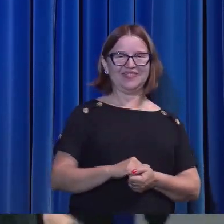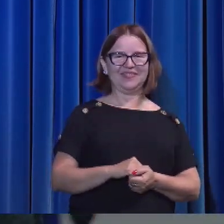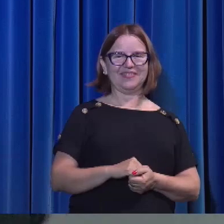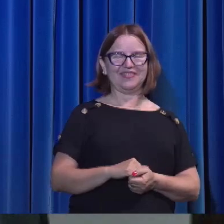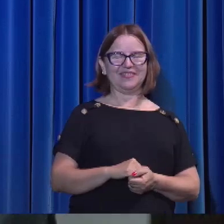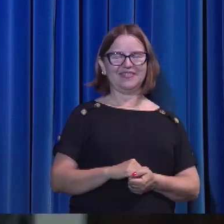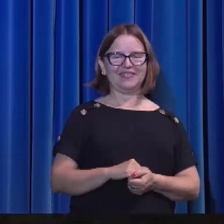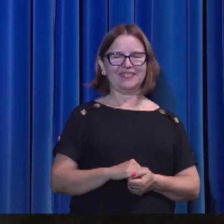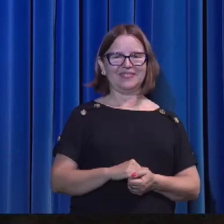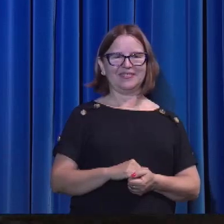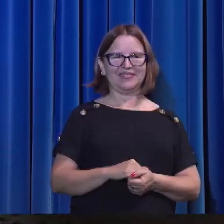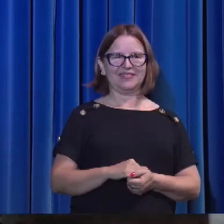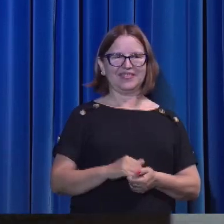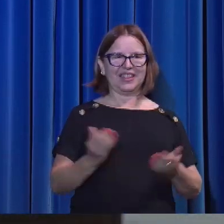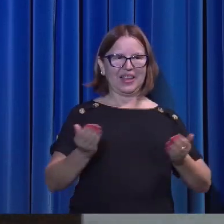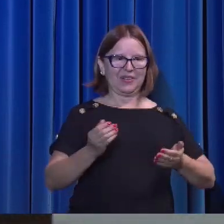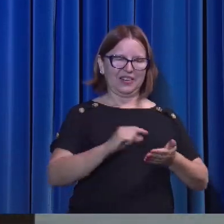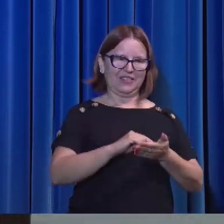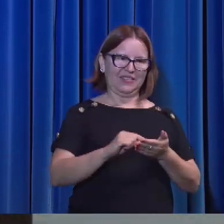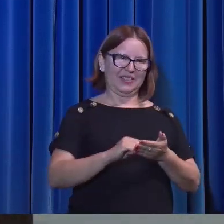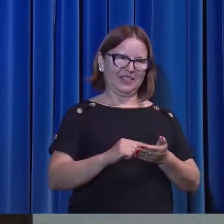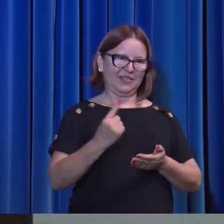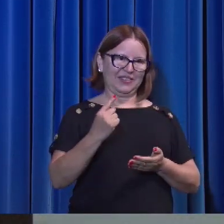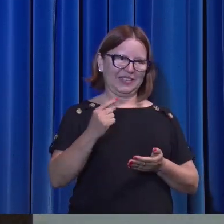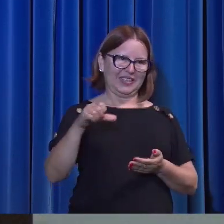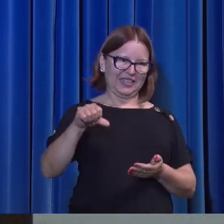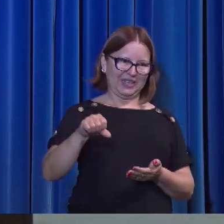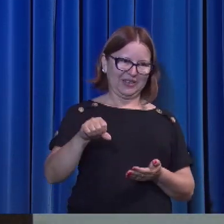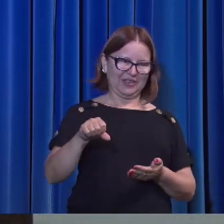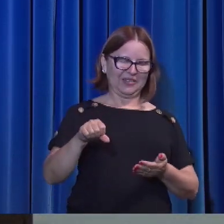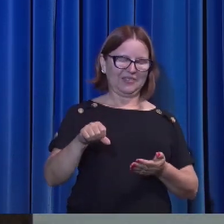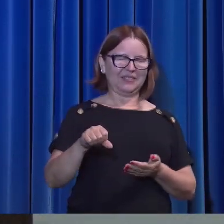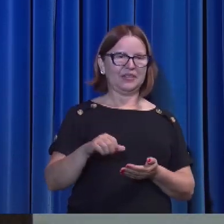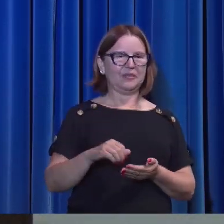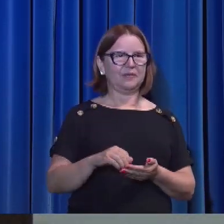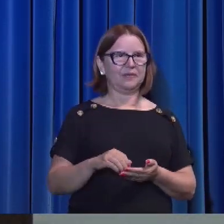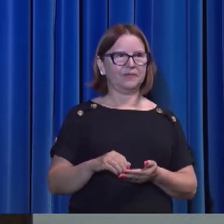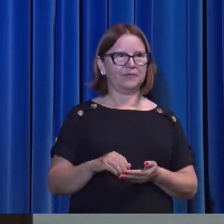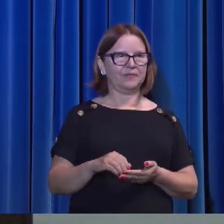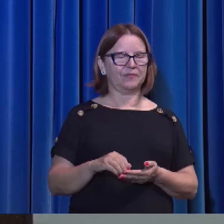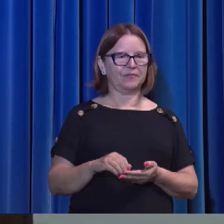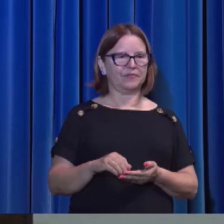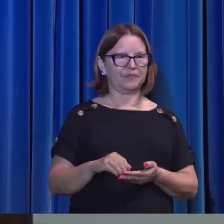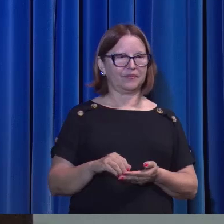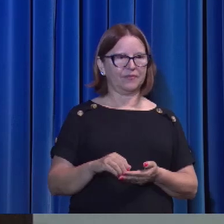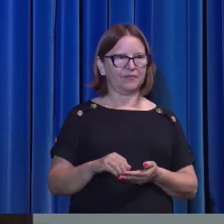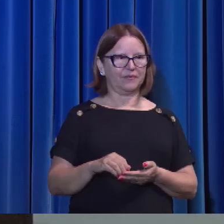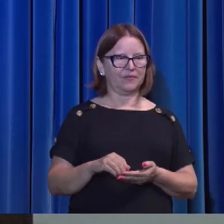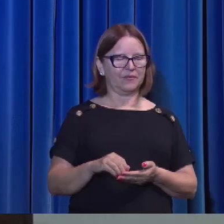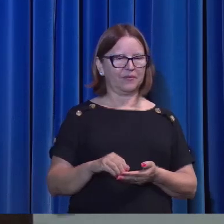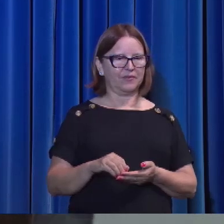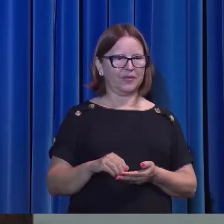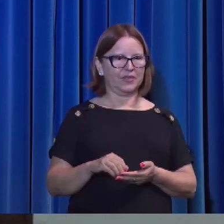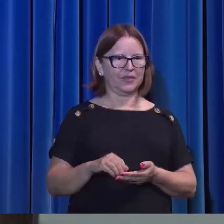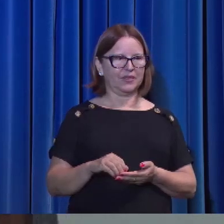Vamos voltar para o verso 19, mais um pouquinho. Ele diz, Nenhum incrédulo pode ver o Senhor.